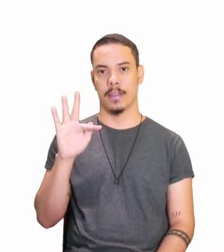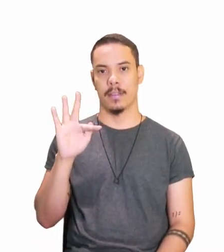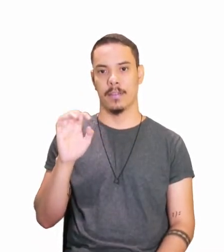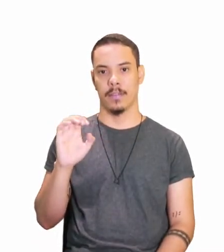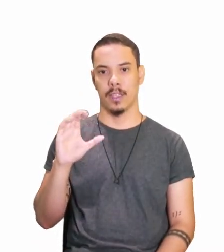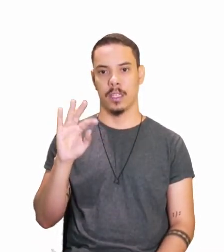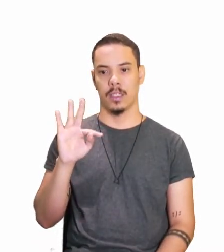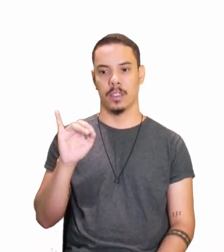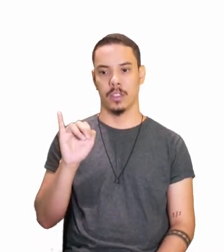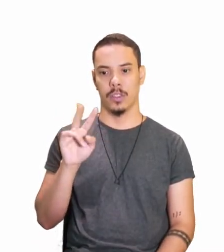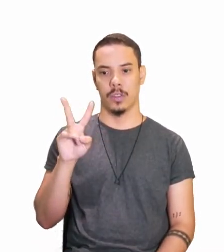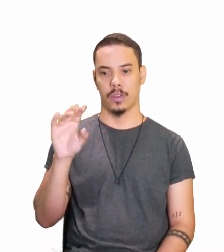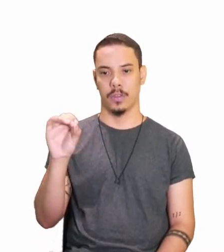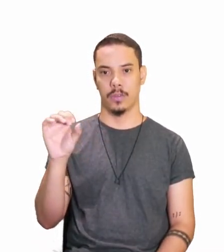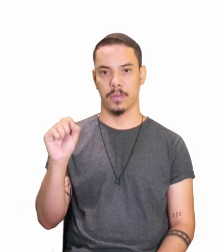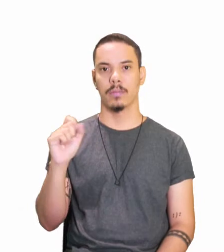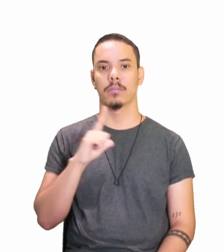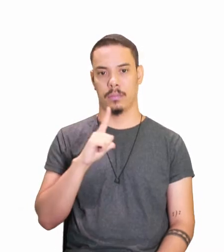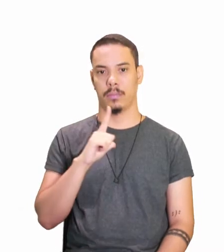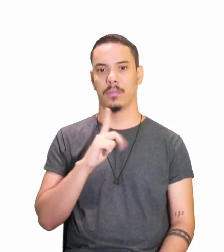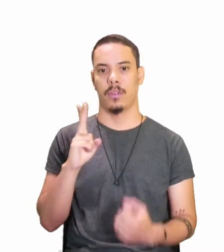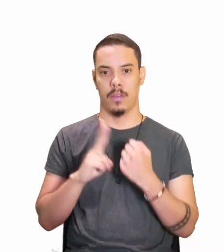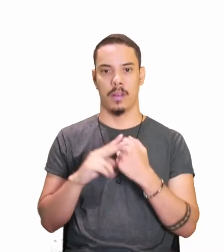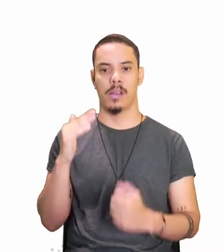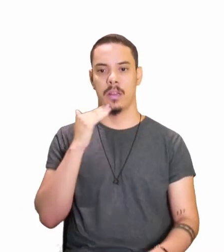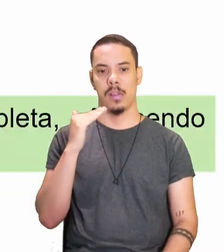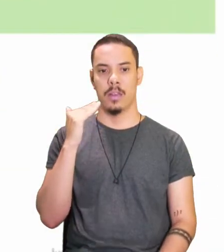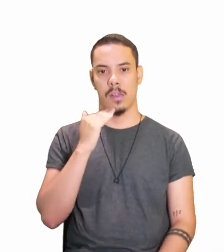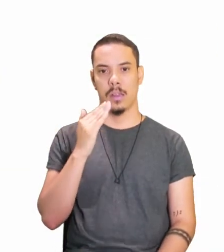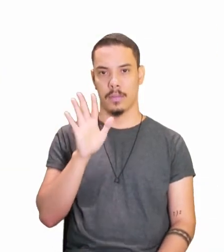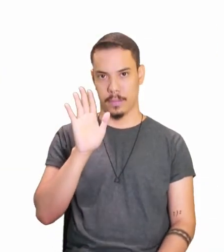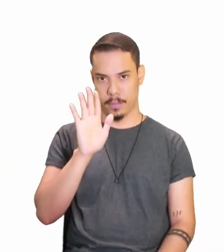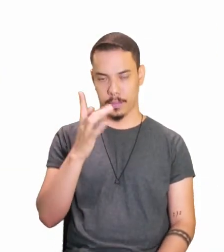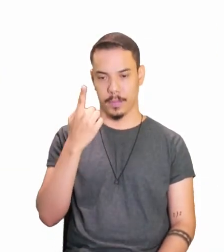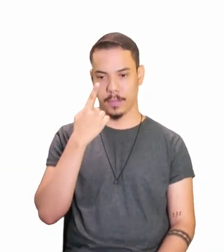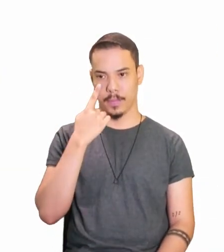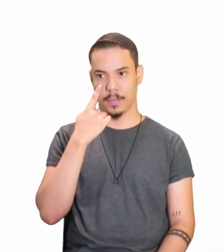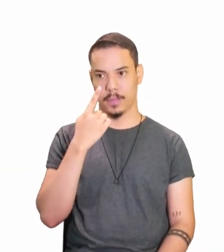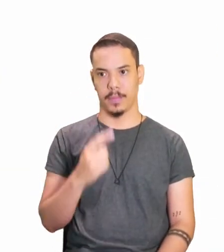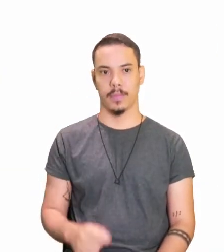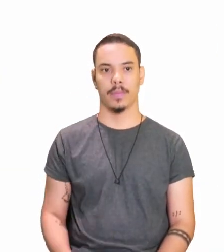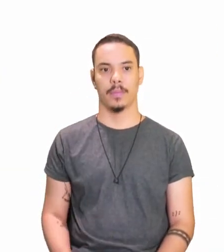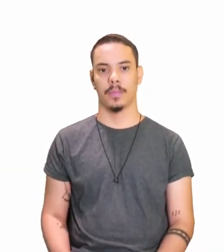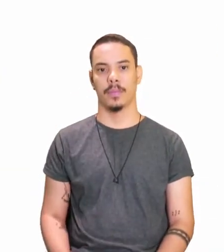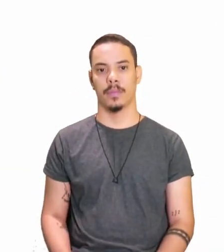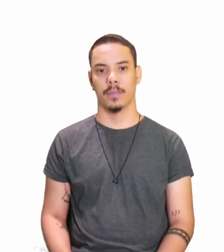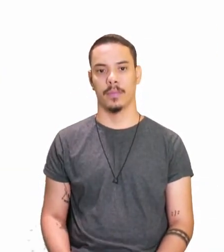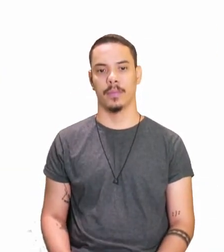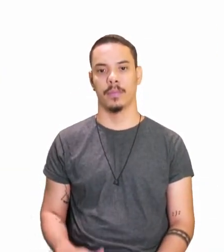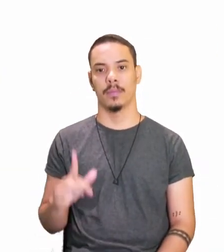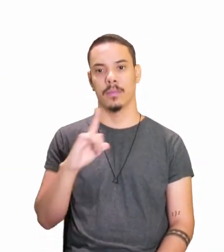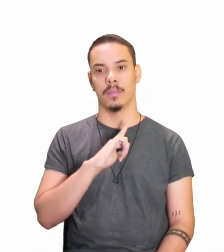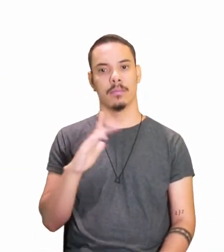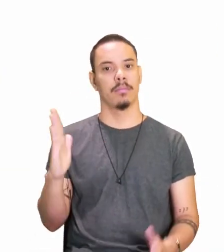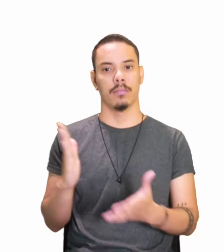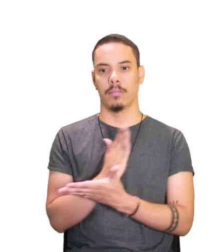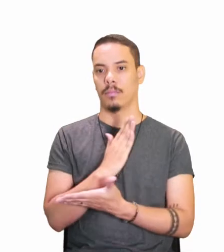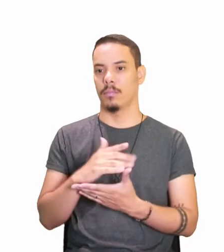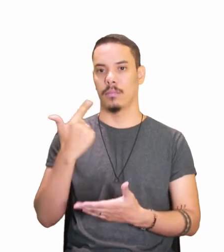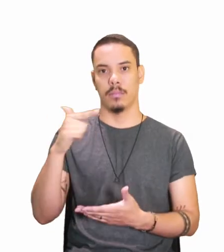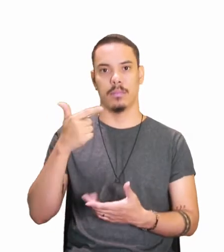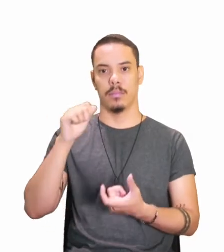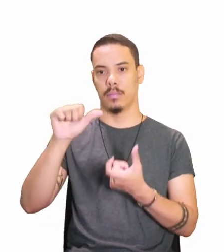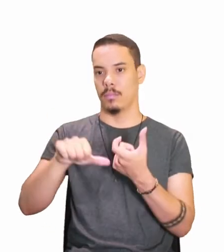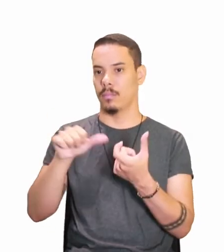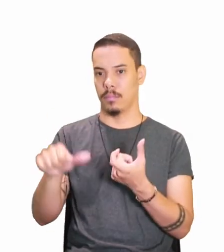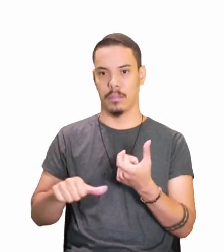aqueles que vão apresentar defeitos, né, olha só, são aqueles que não possuem a conjugação